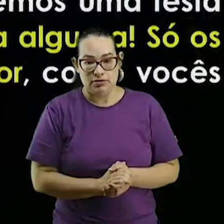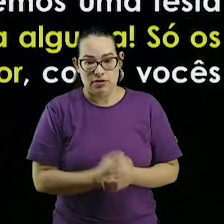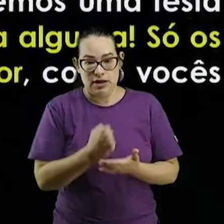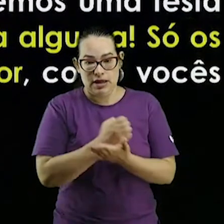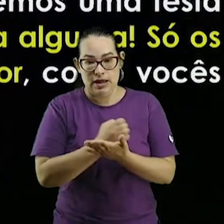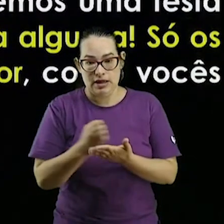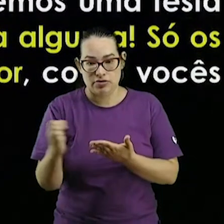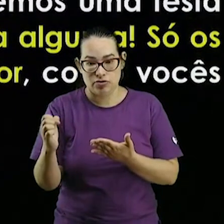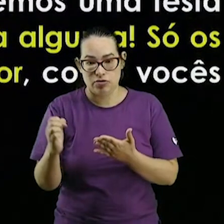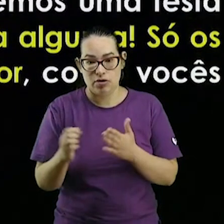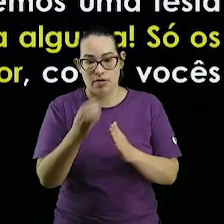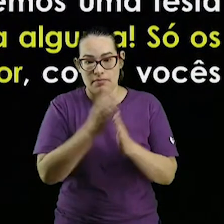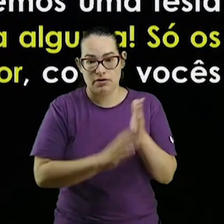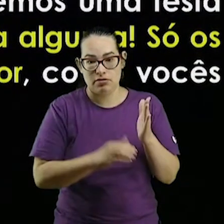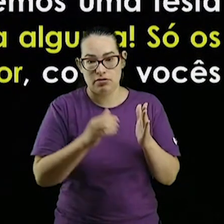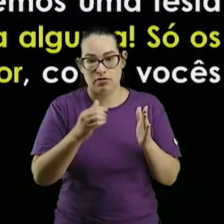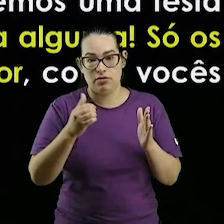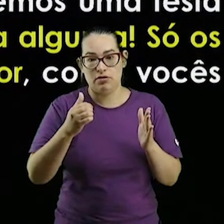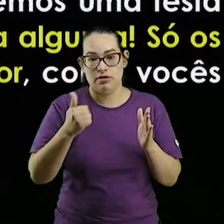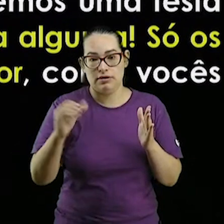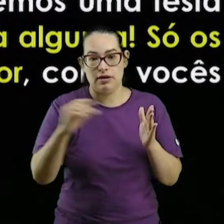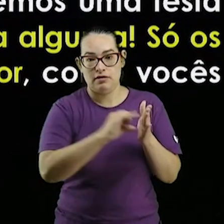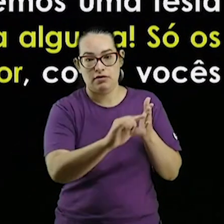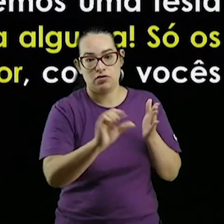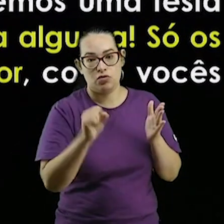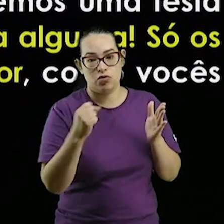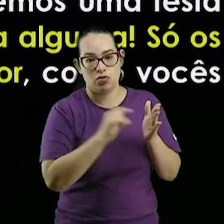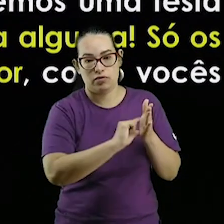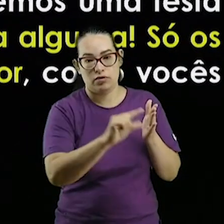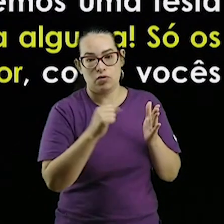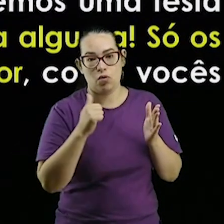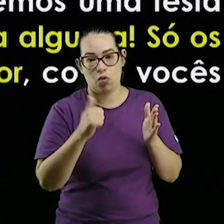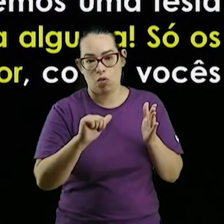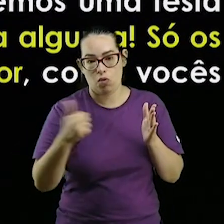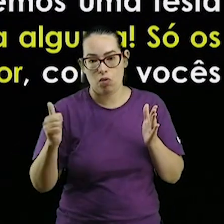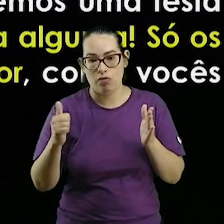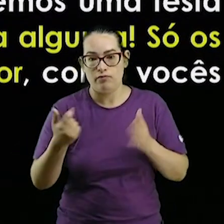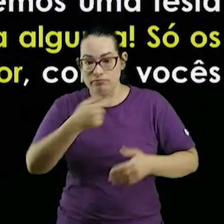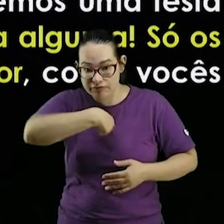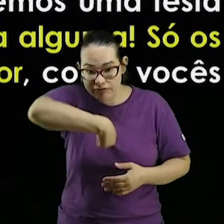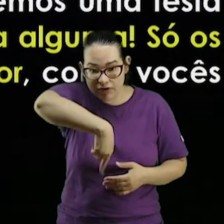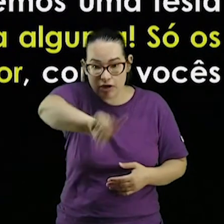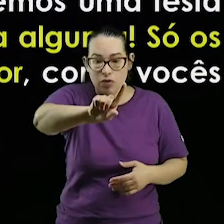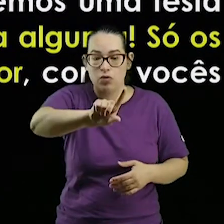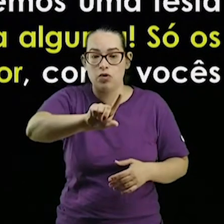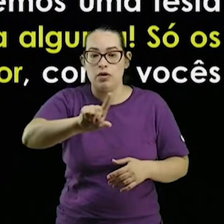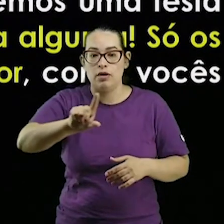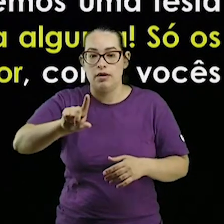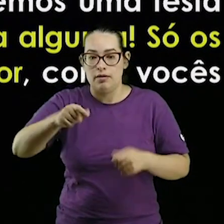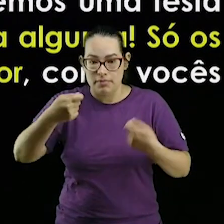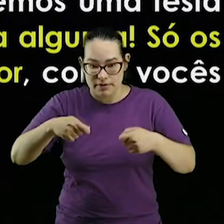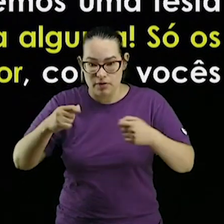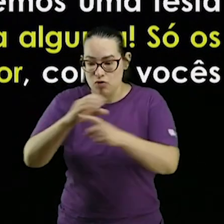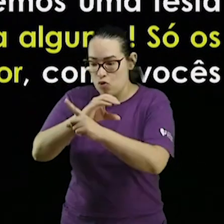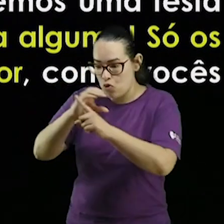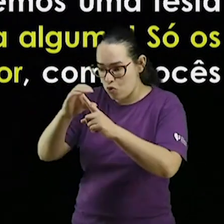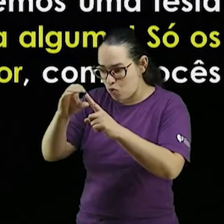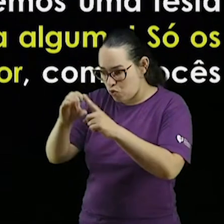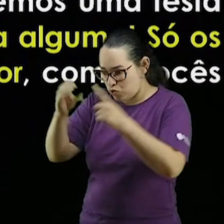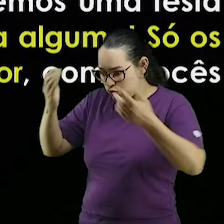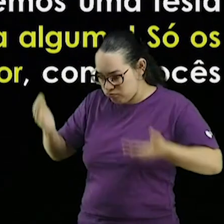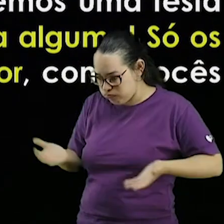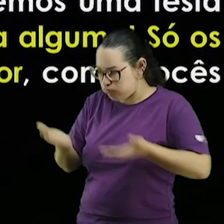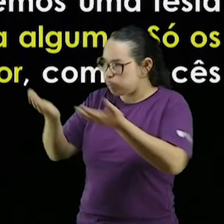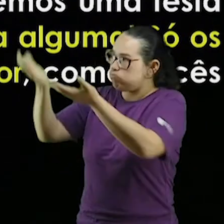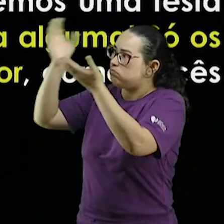vão e prestem culto ao senhor o seu Deus diga comigo assim mais